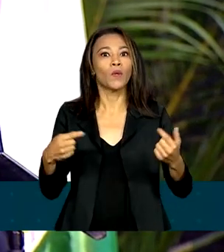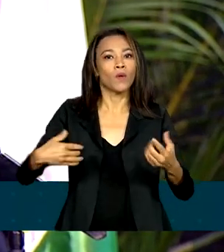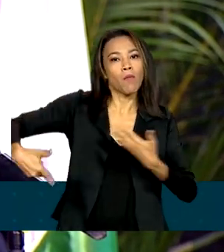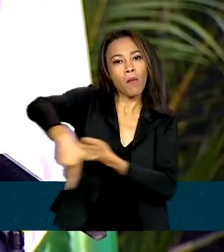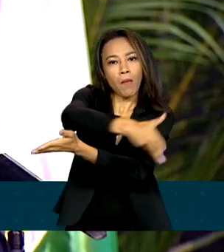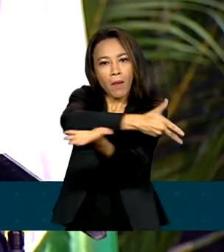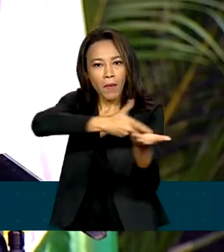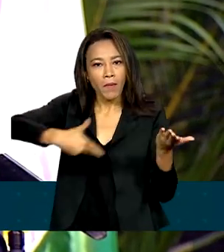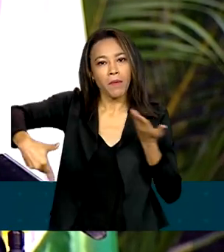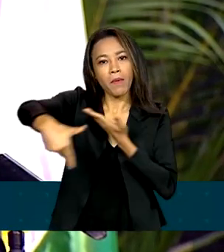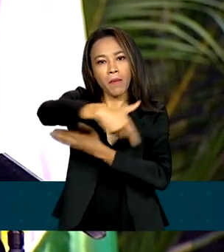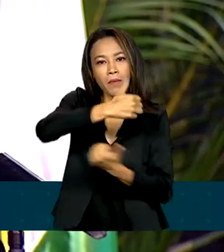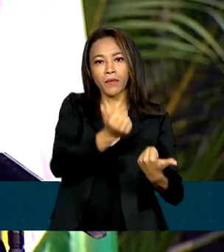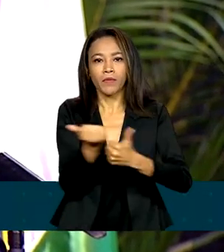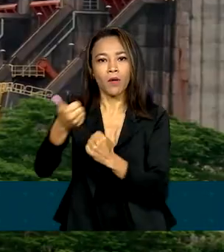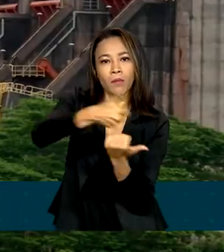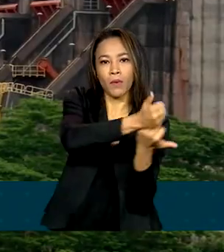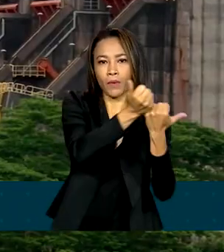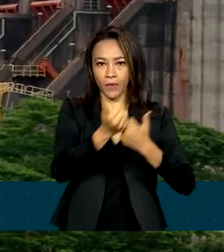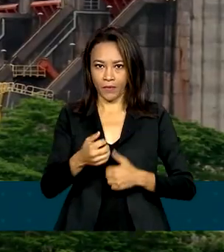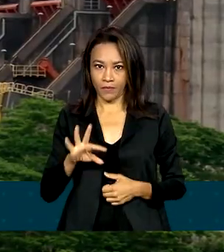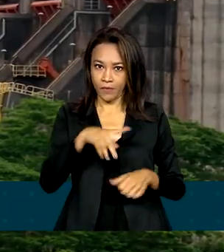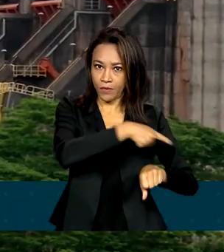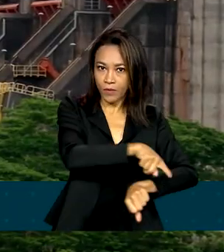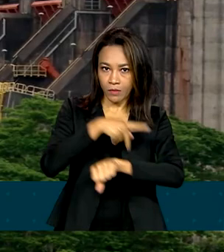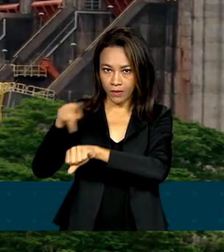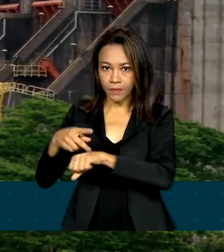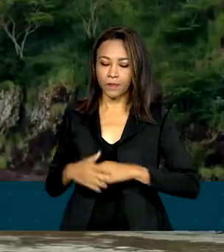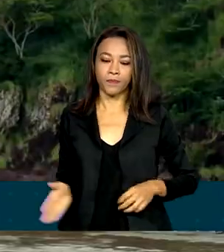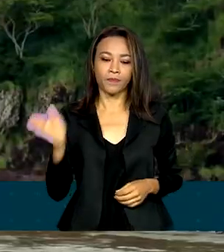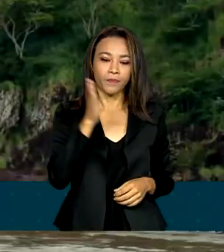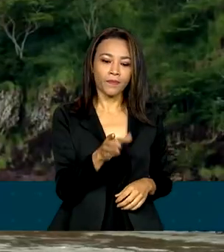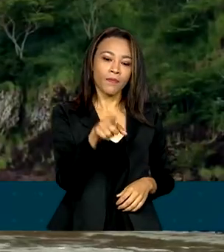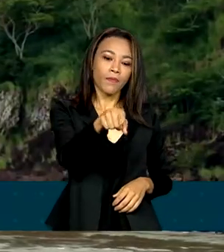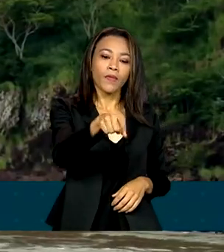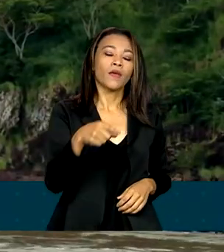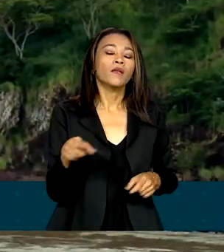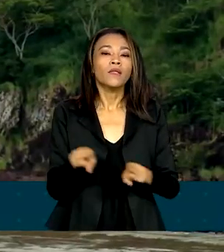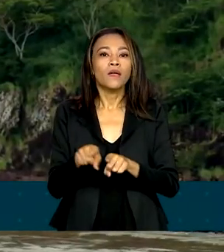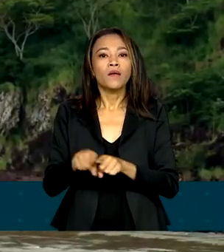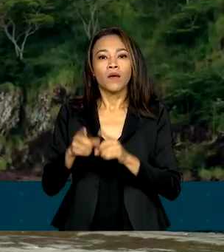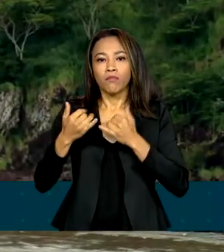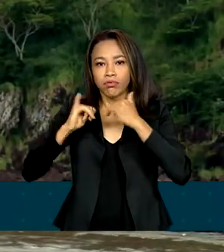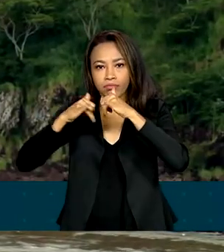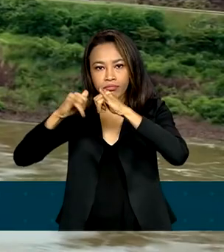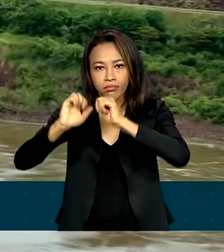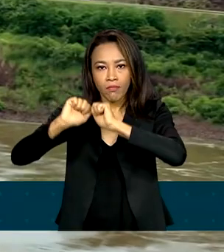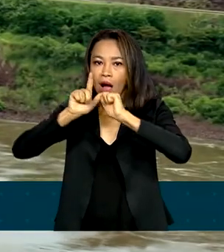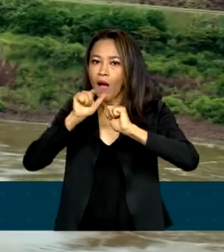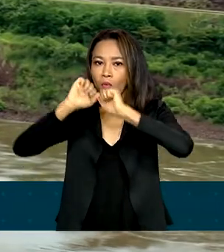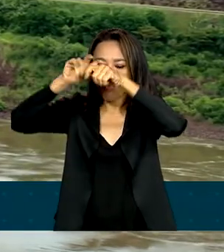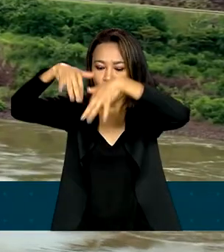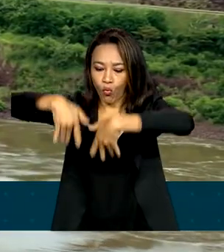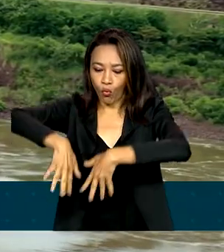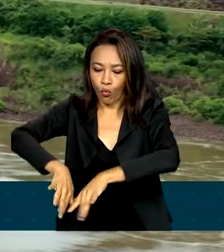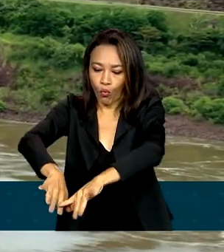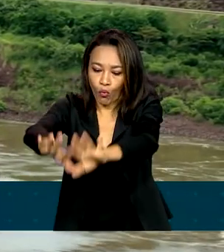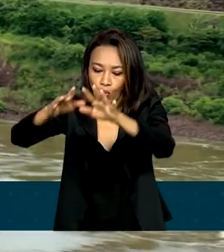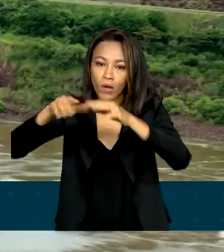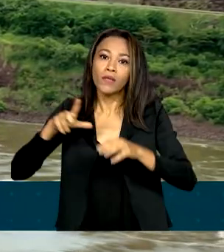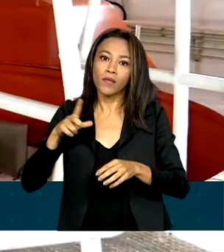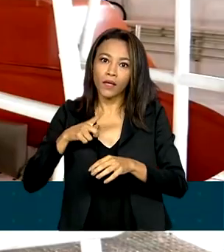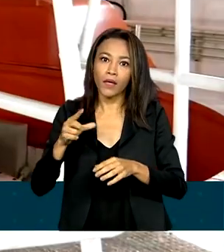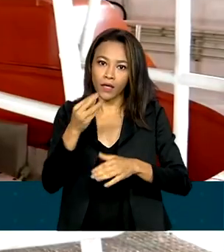cooperação e integração. Além do protagonismo na produção de energia por hidrelétrica, Itaipu investe em